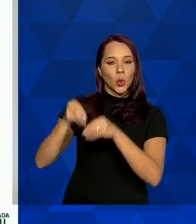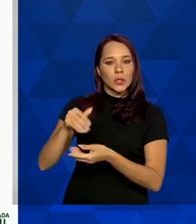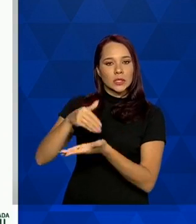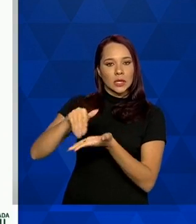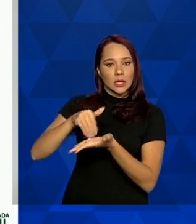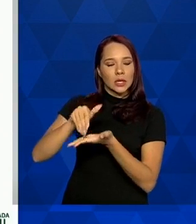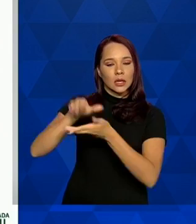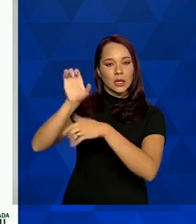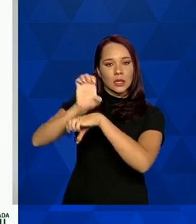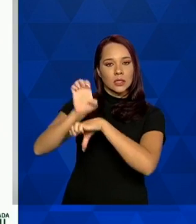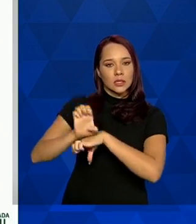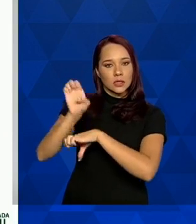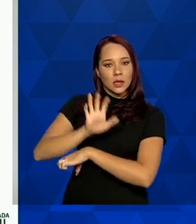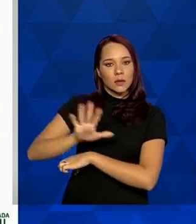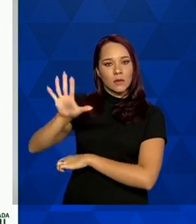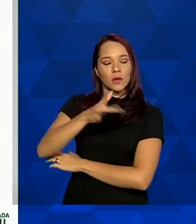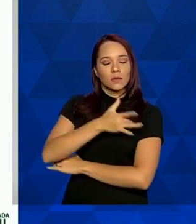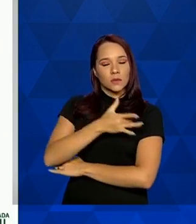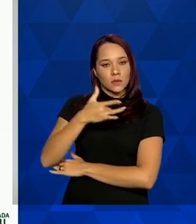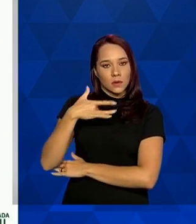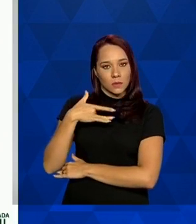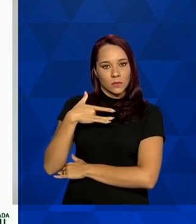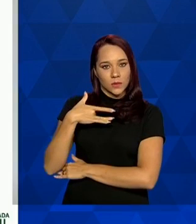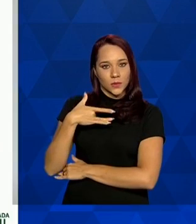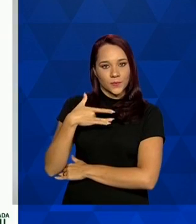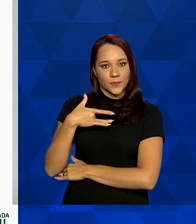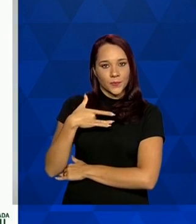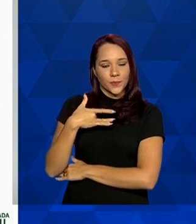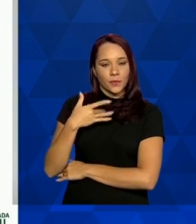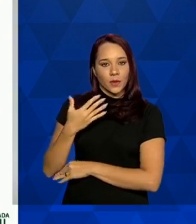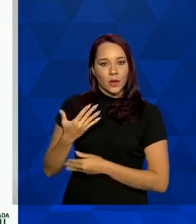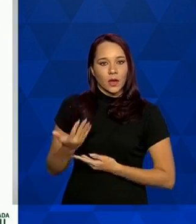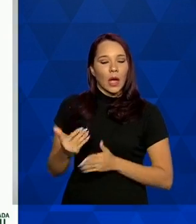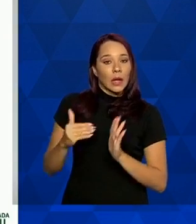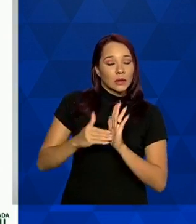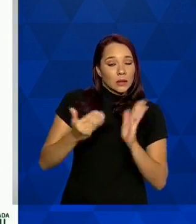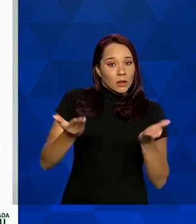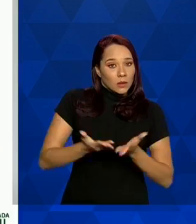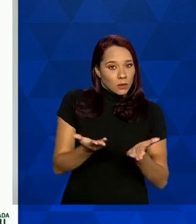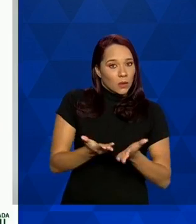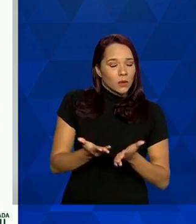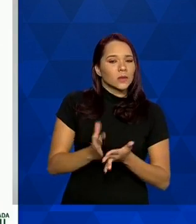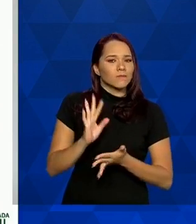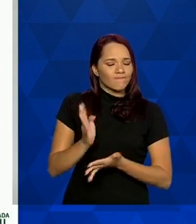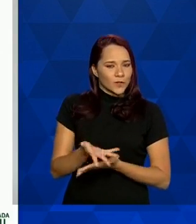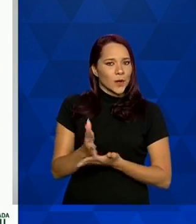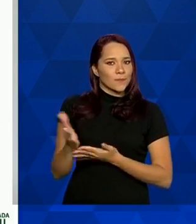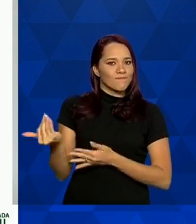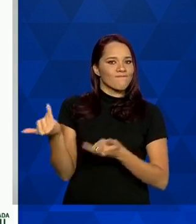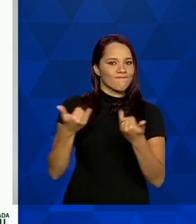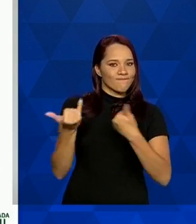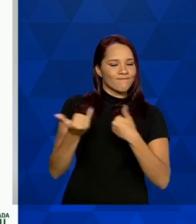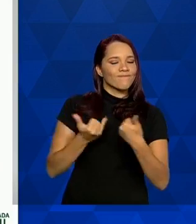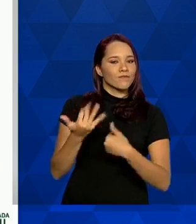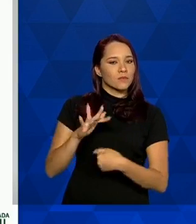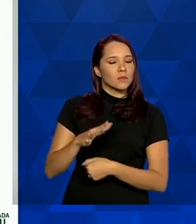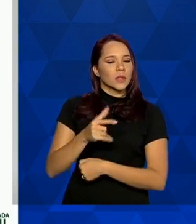secretarias estaduais de saúde e até o momento eles nos informaram que